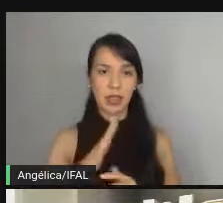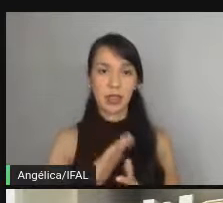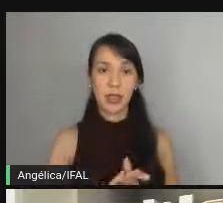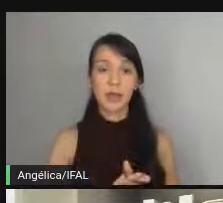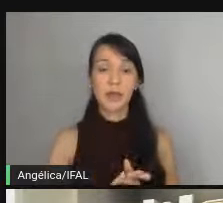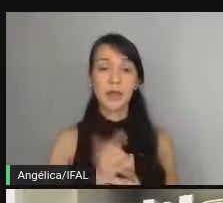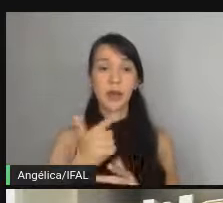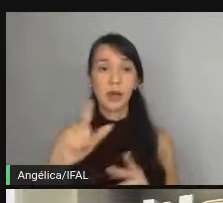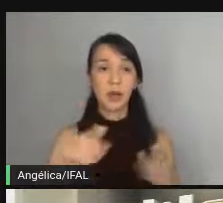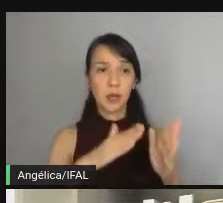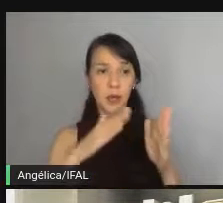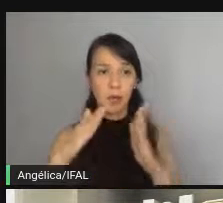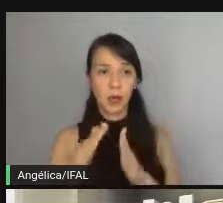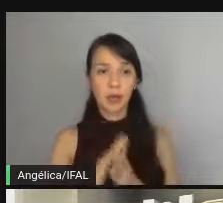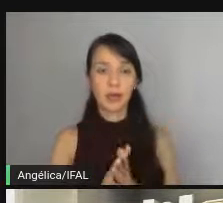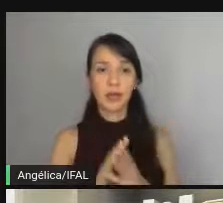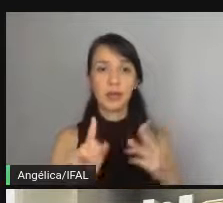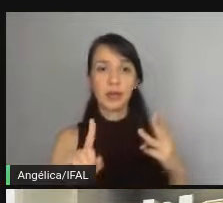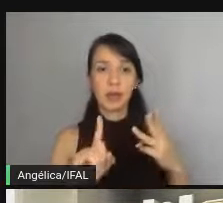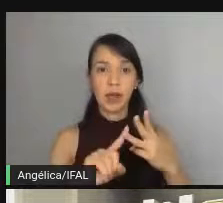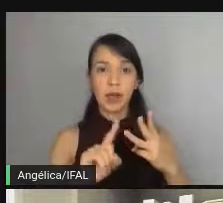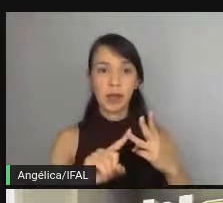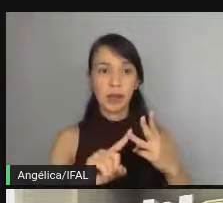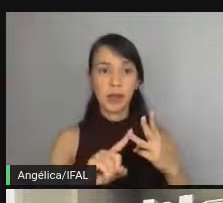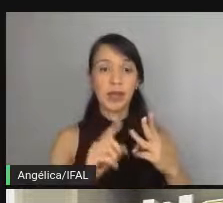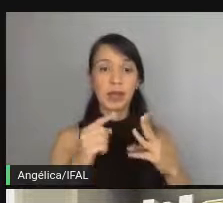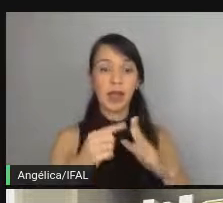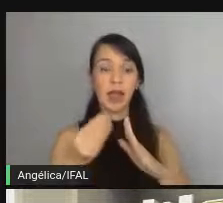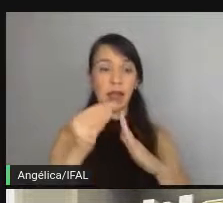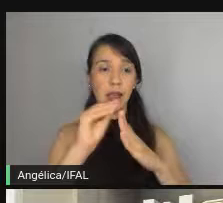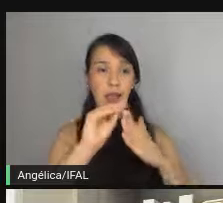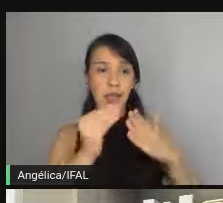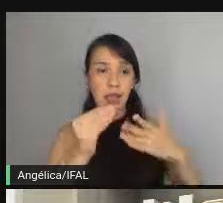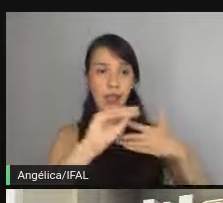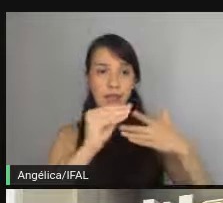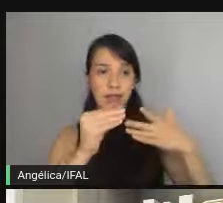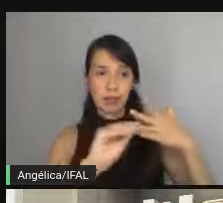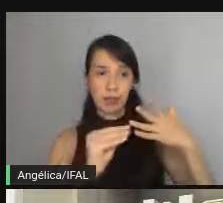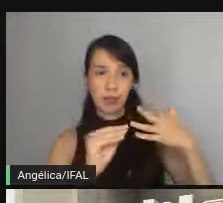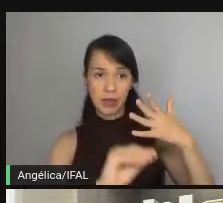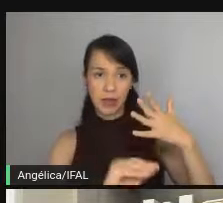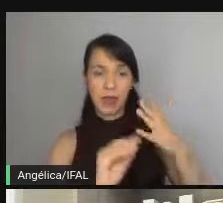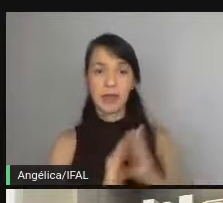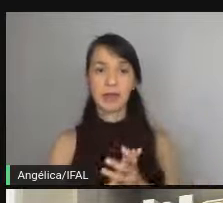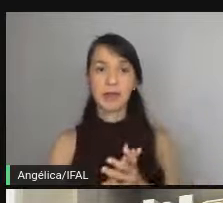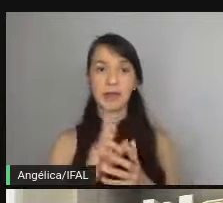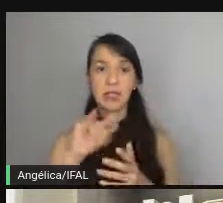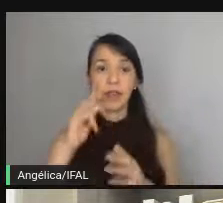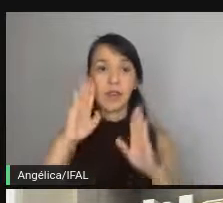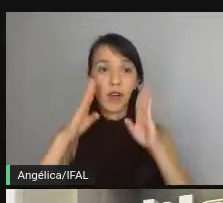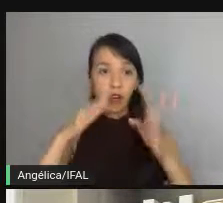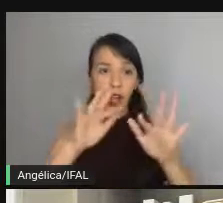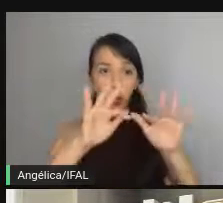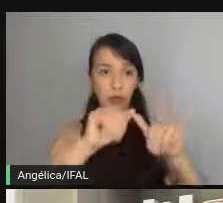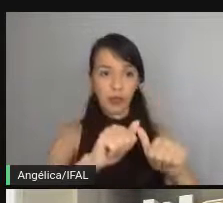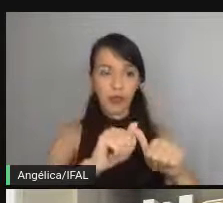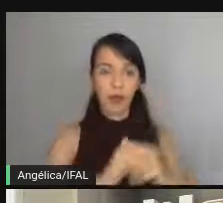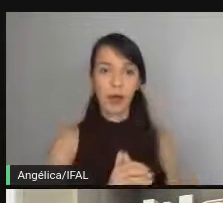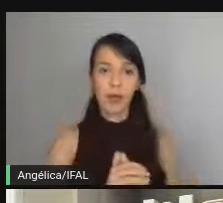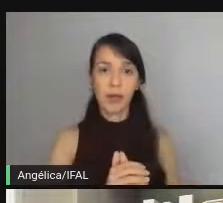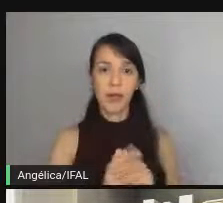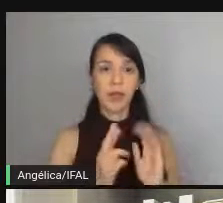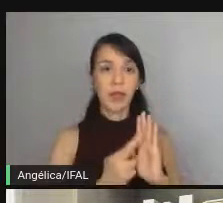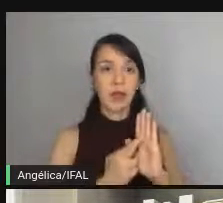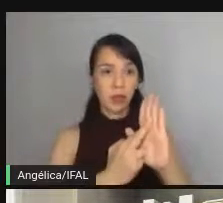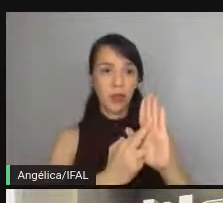a próxima parte, a etapa 3 é a implementação, né? Então, na implementação a gente vai ficar no resultado final, que no resultado